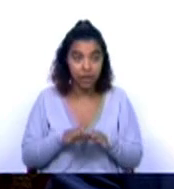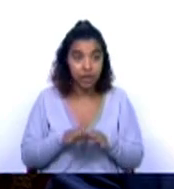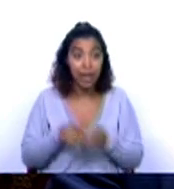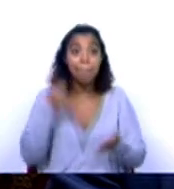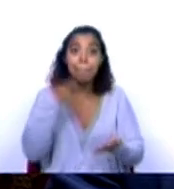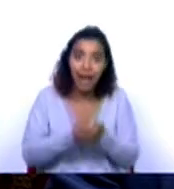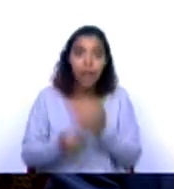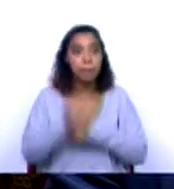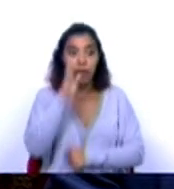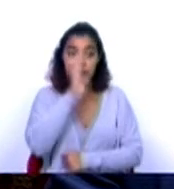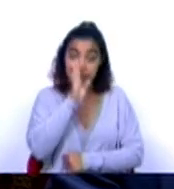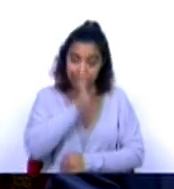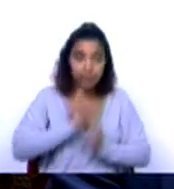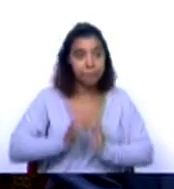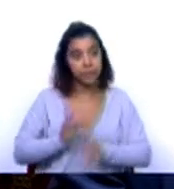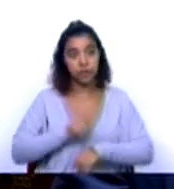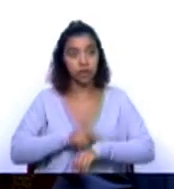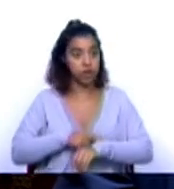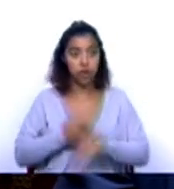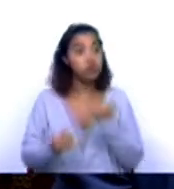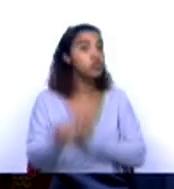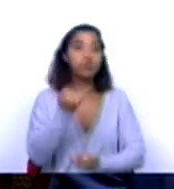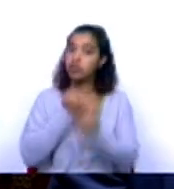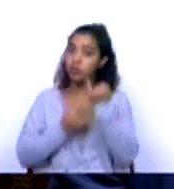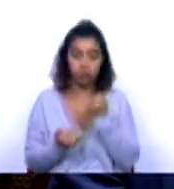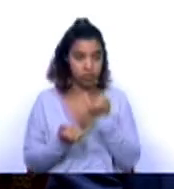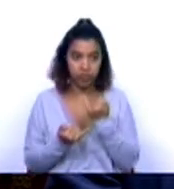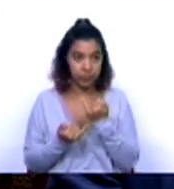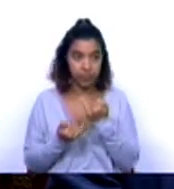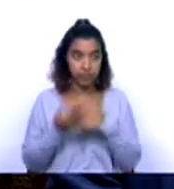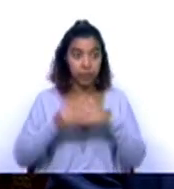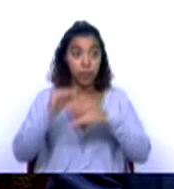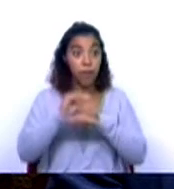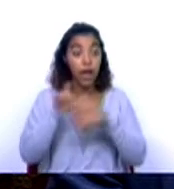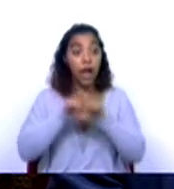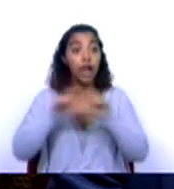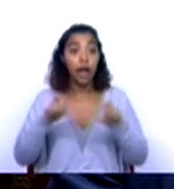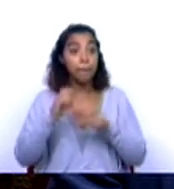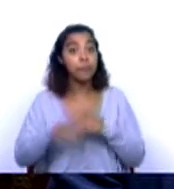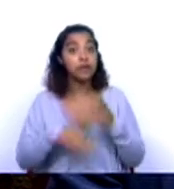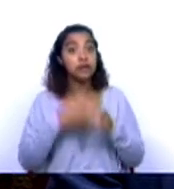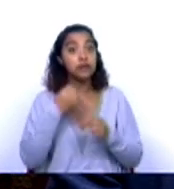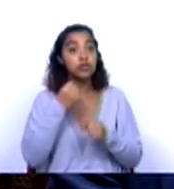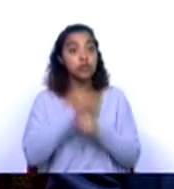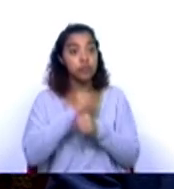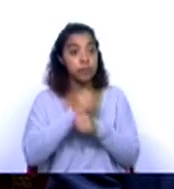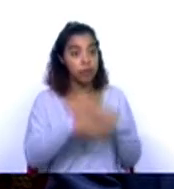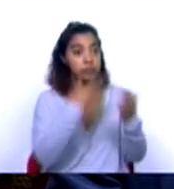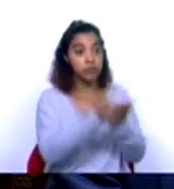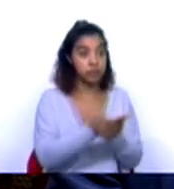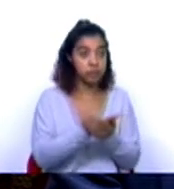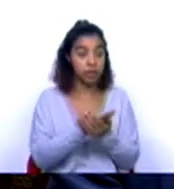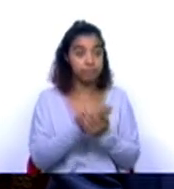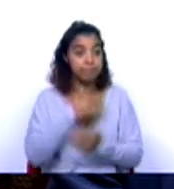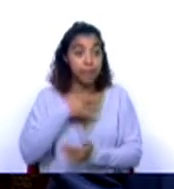necessárias. E não, não podemos substituir as horas de trabalho suplementar compradas a empresas prestadoras de serviços por